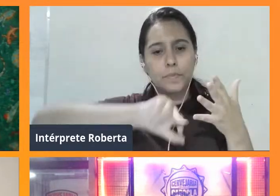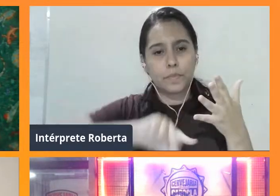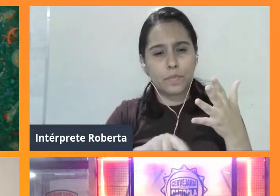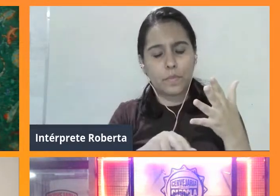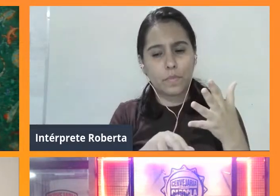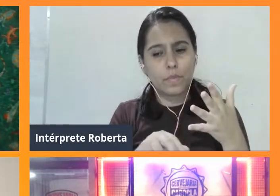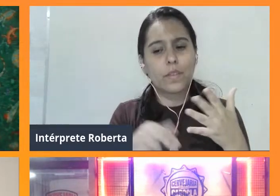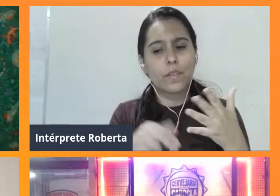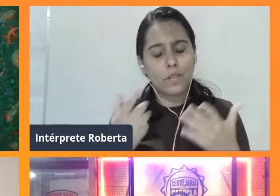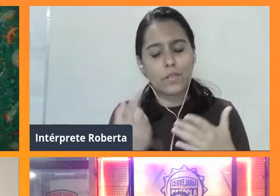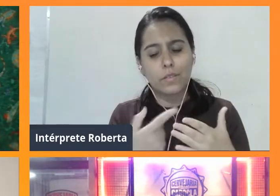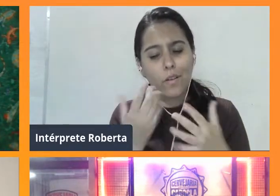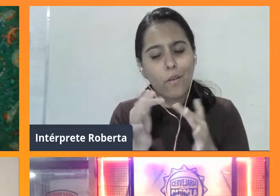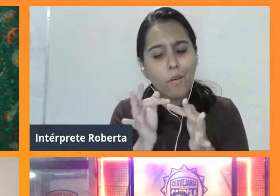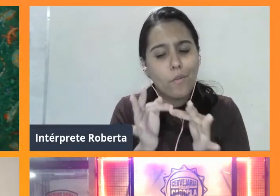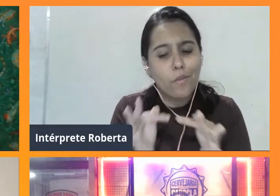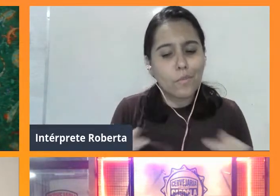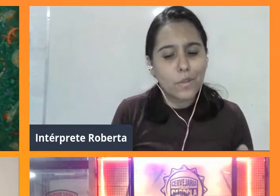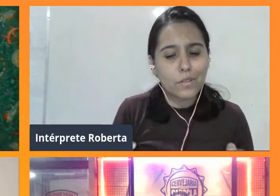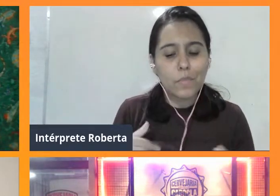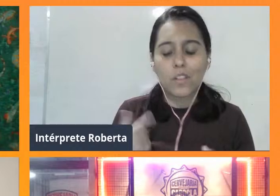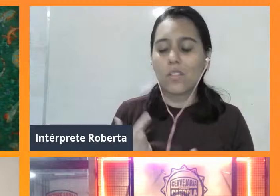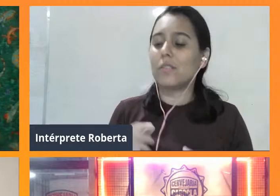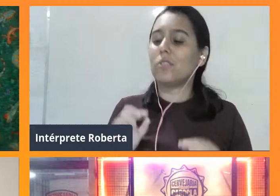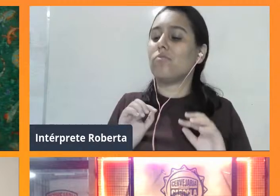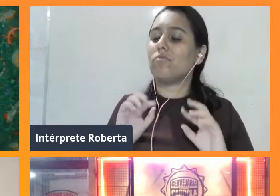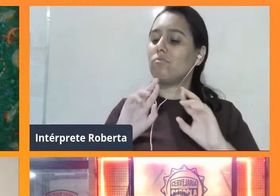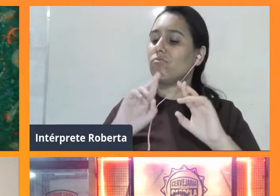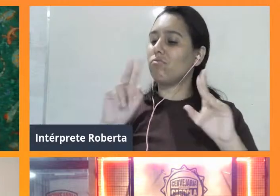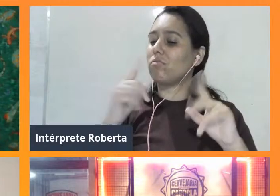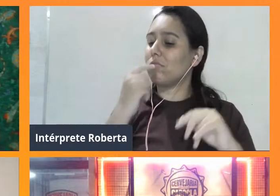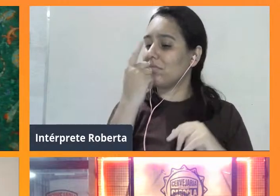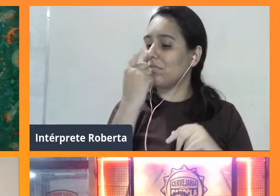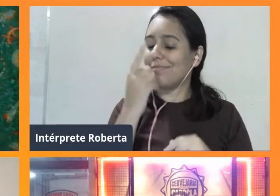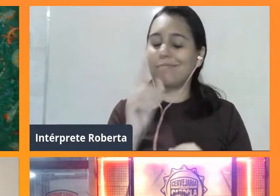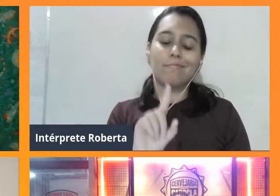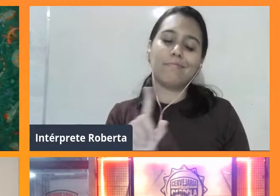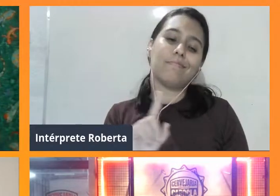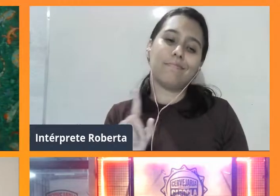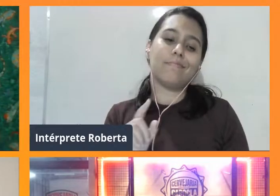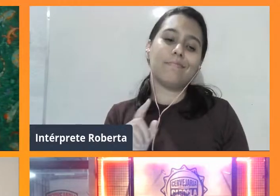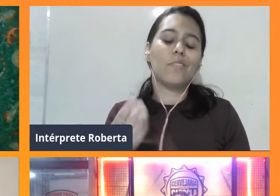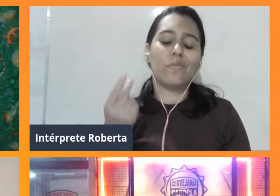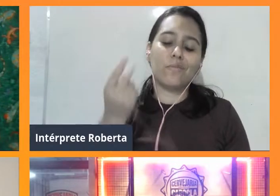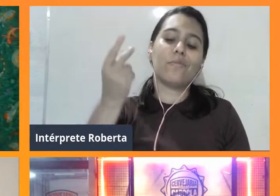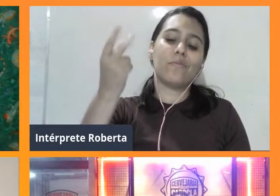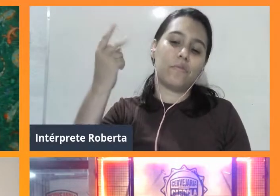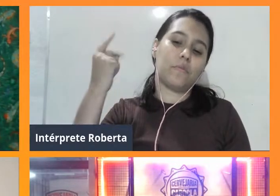humildade pra gente pra não se achar tão diferente assim. Isso já ocorre há muito mais tempo com vários outros grupos.